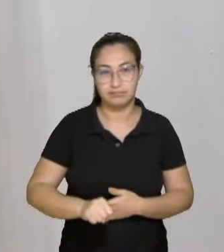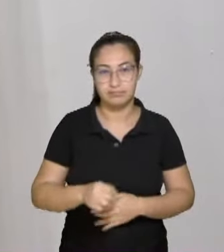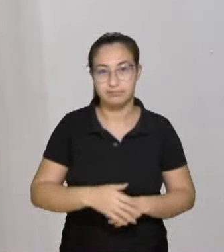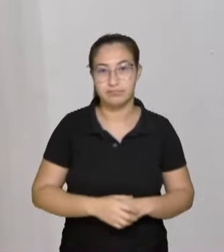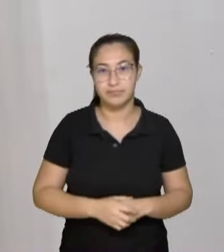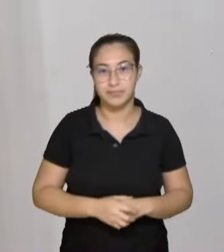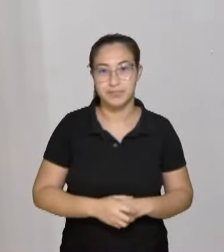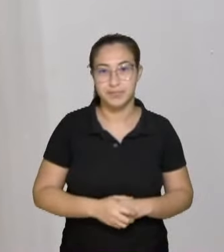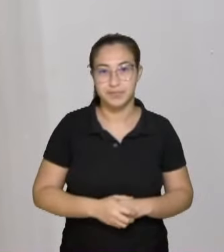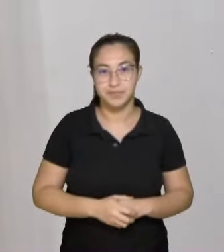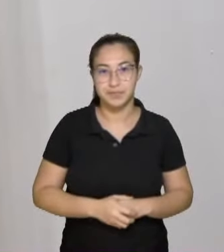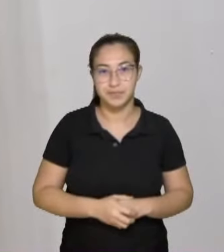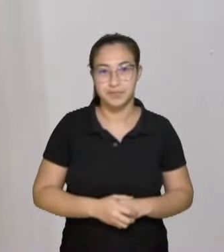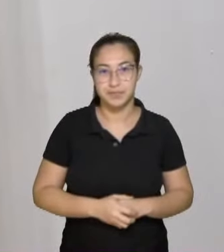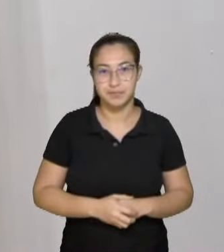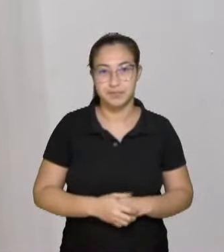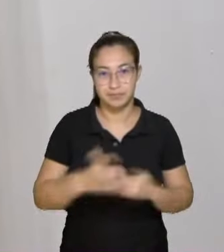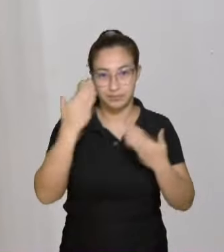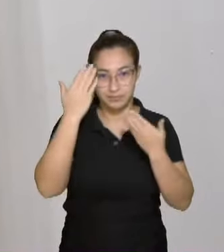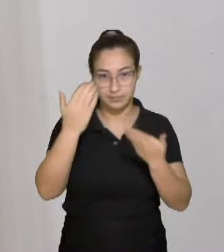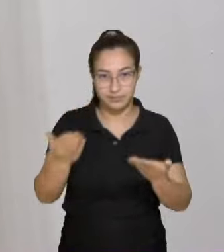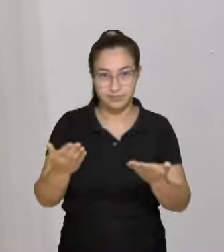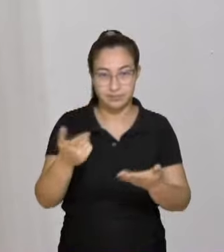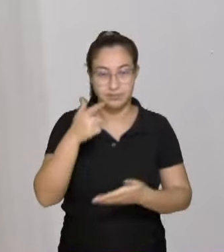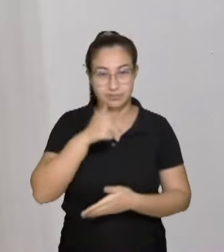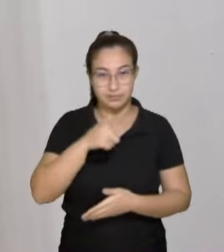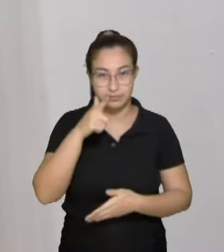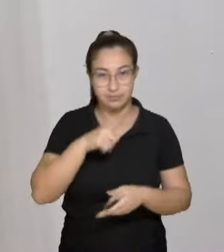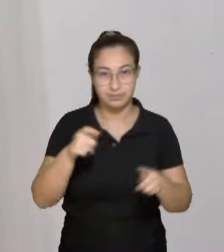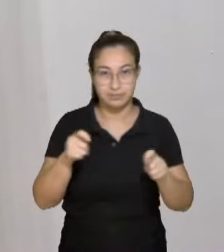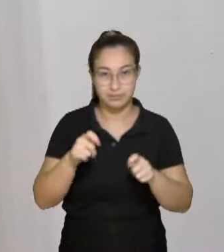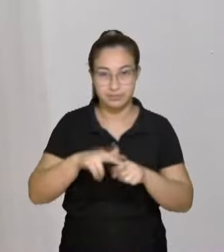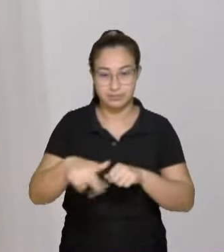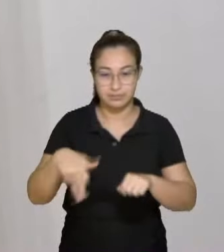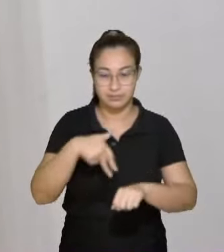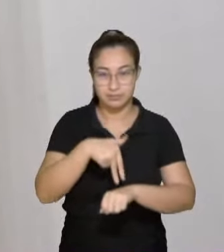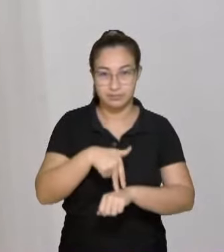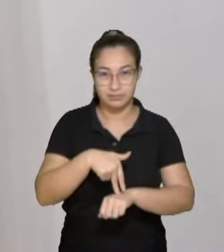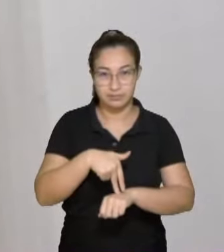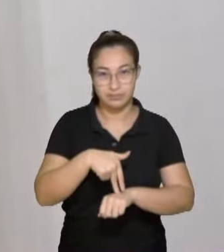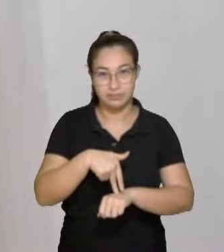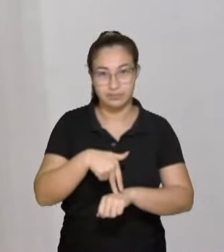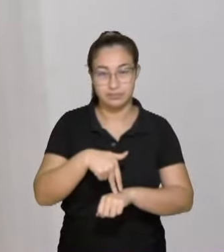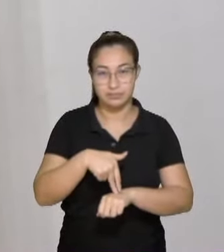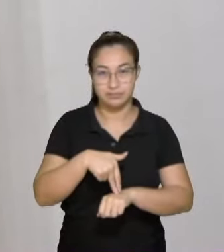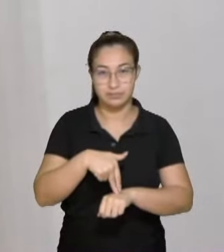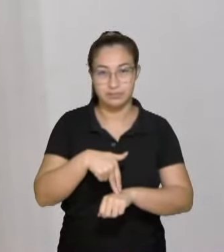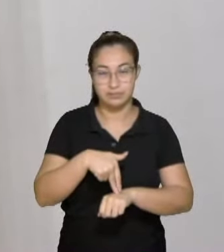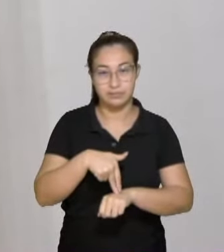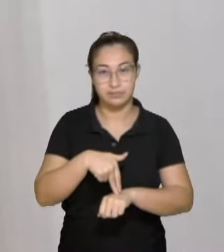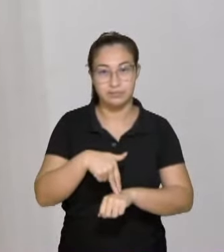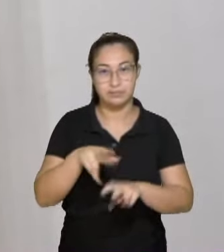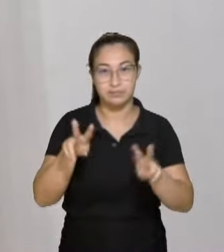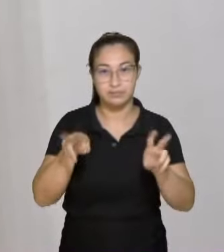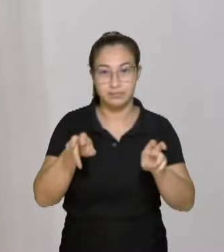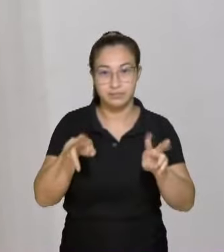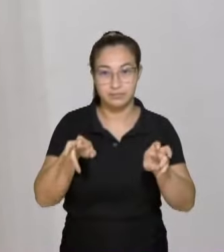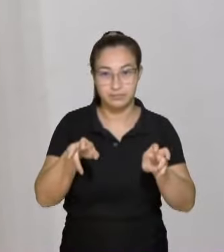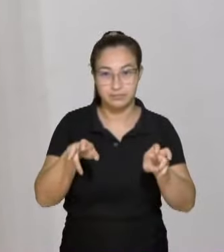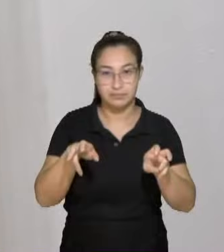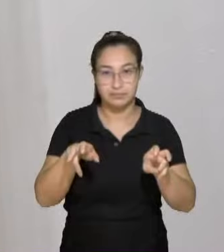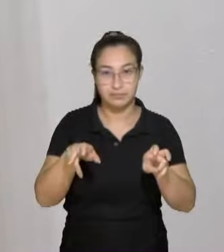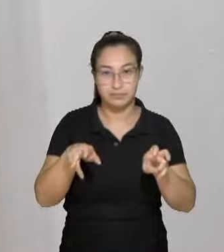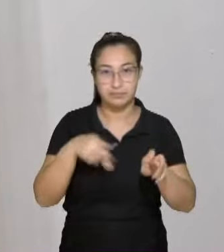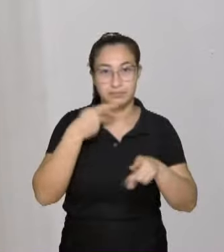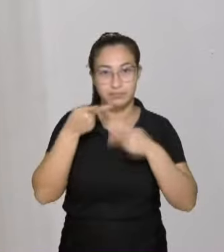agradeço a oportunidade de usar essa tribuna para colocar essa obra